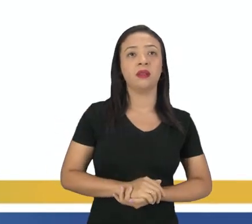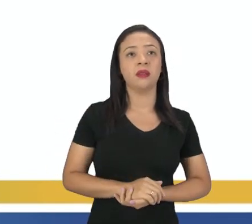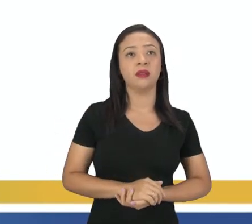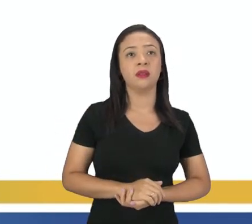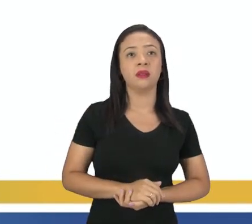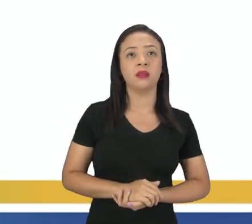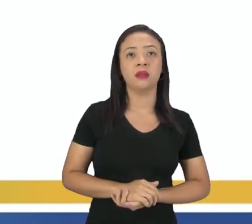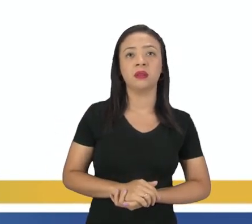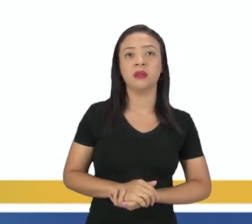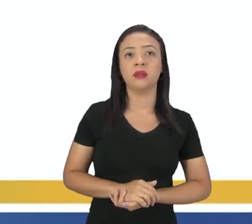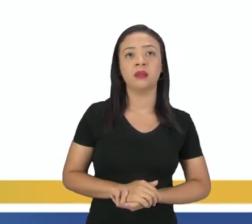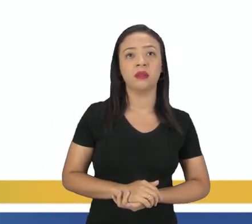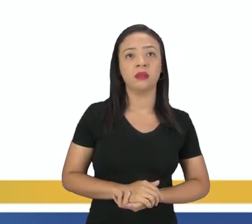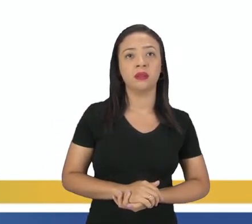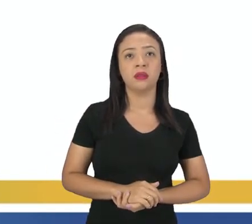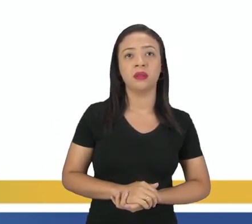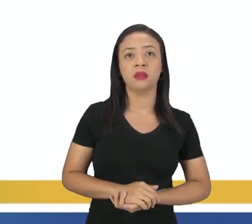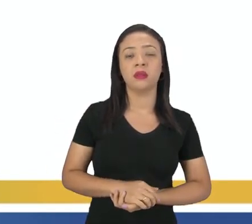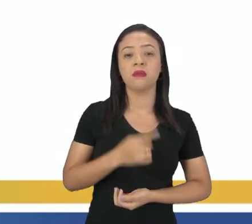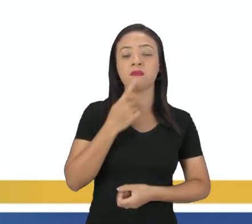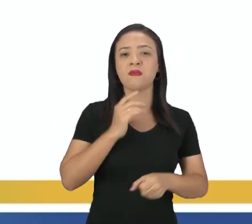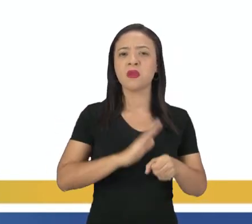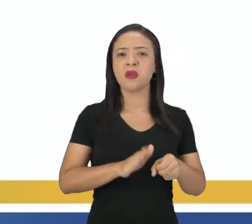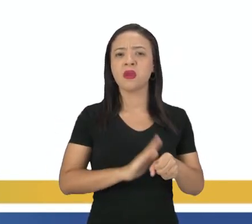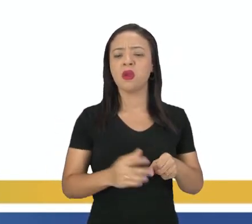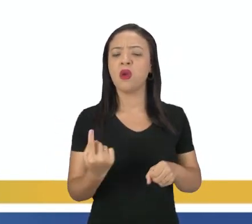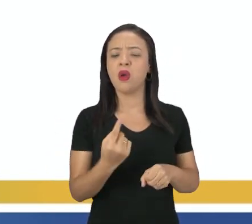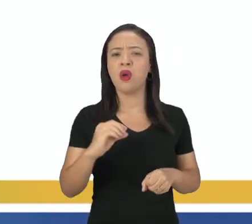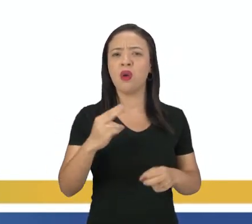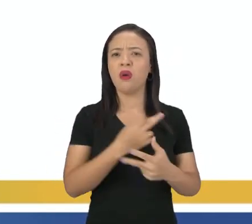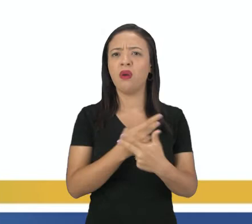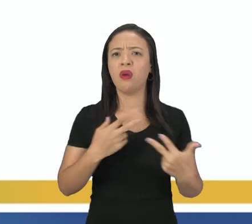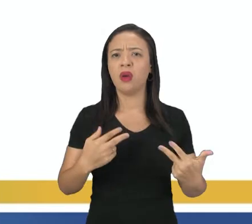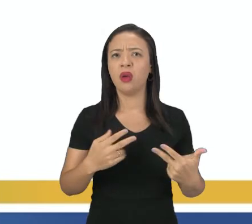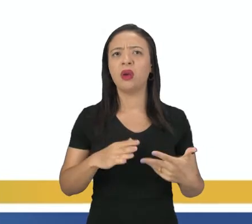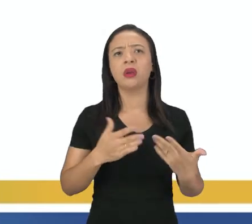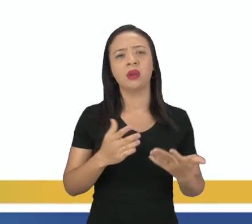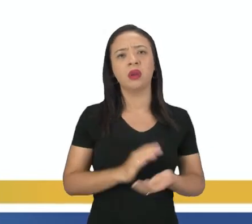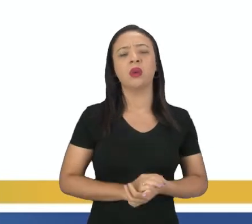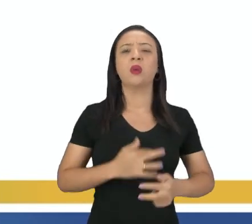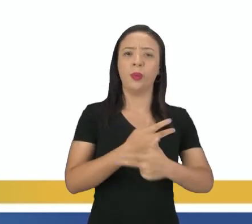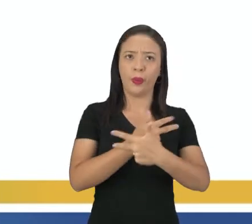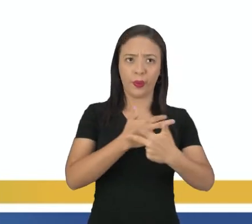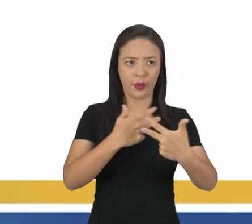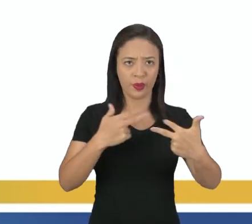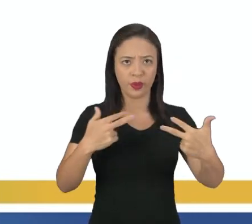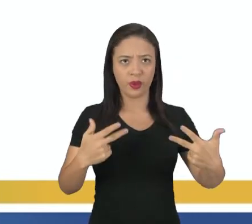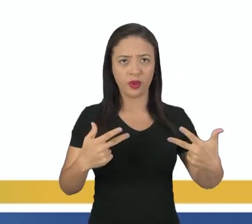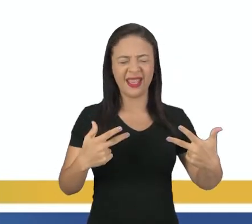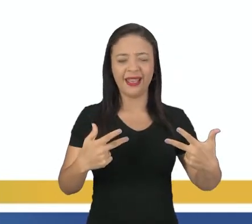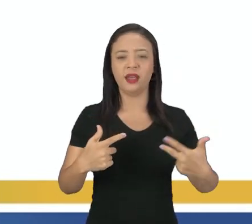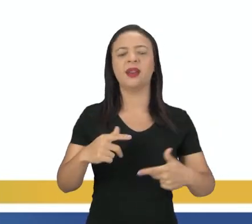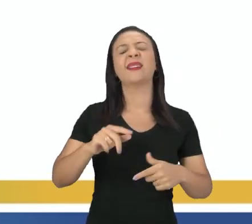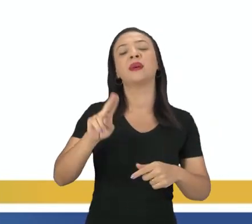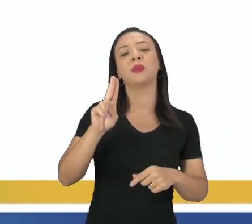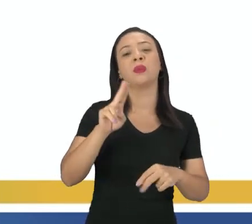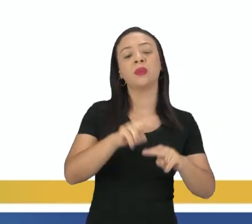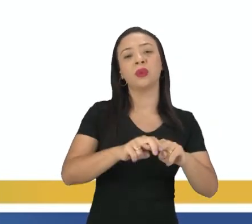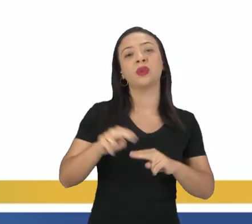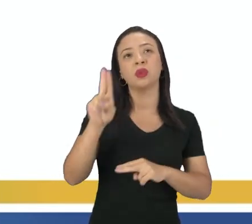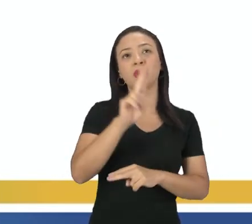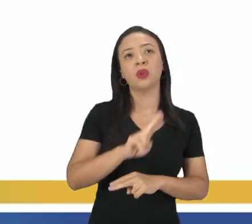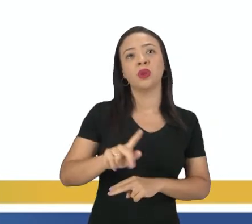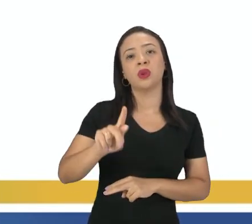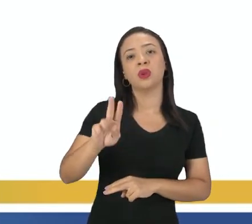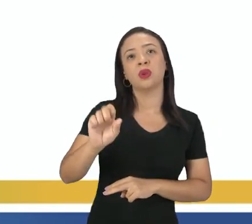Los tomates está no singular ou no plural? Está no plural. Então, é gustam. Tem um riozinho aí, tá, galera? Não é gusto. É gustam. Com N